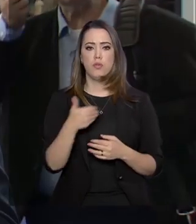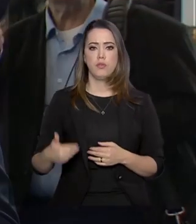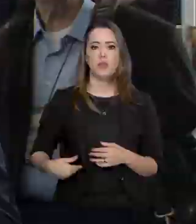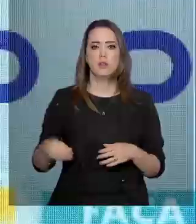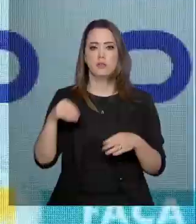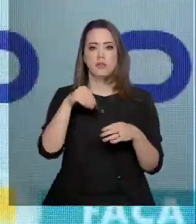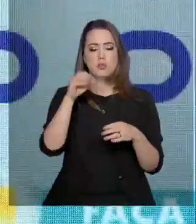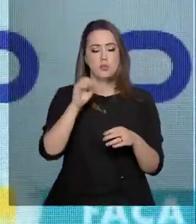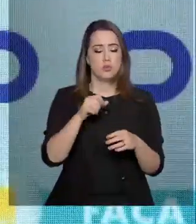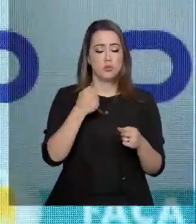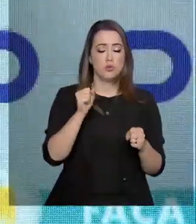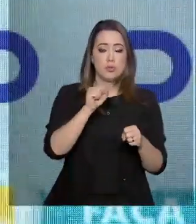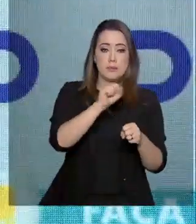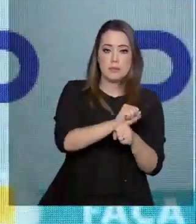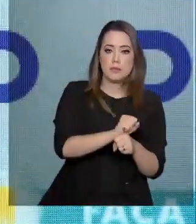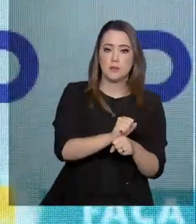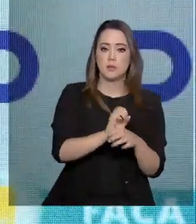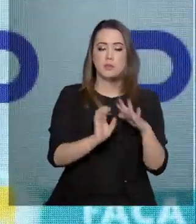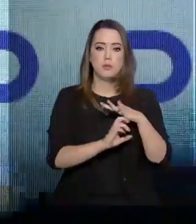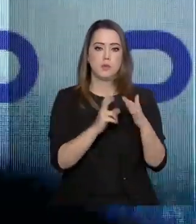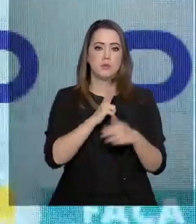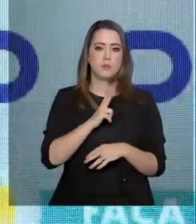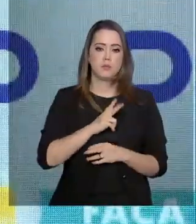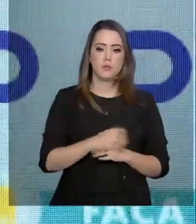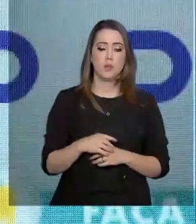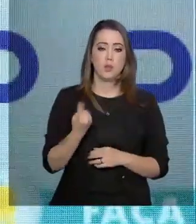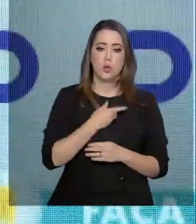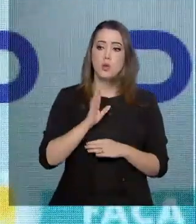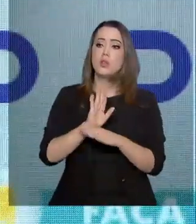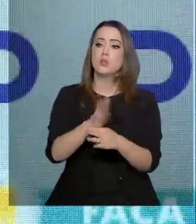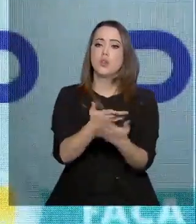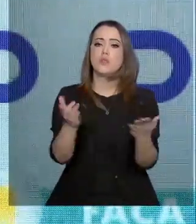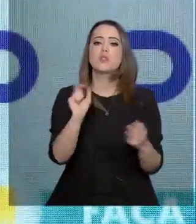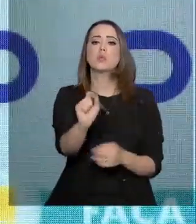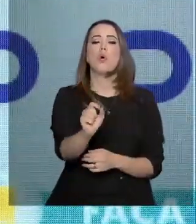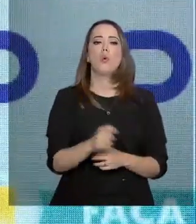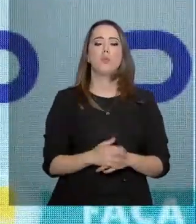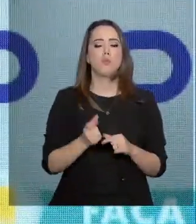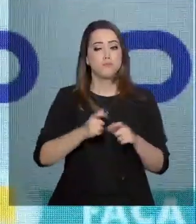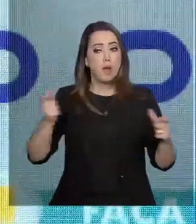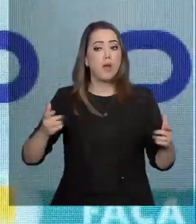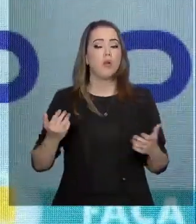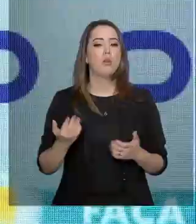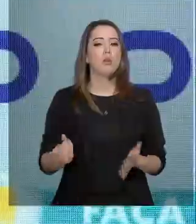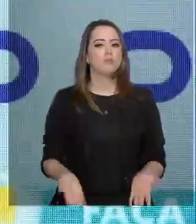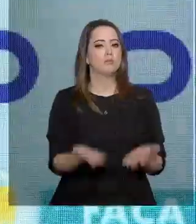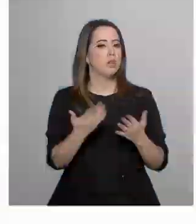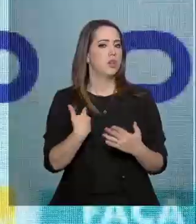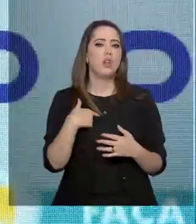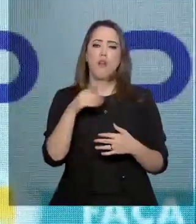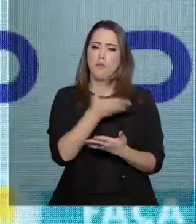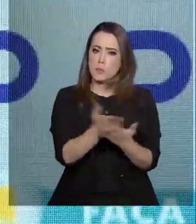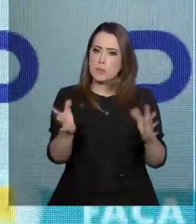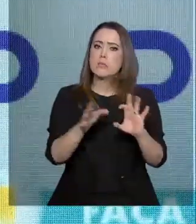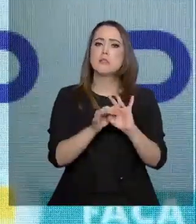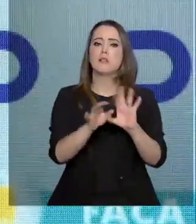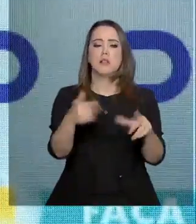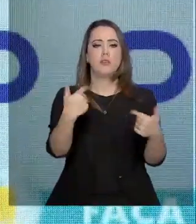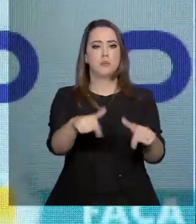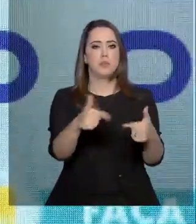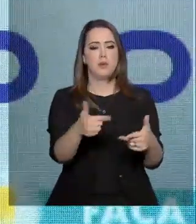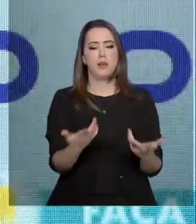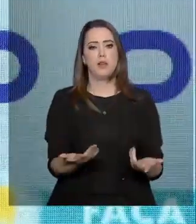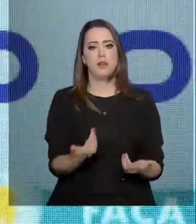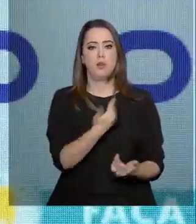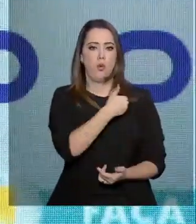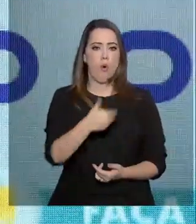privada. A maior contribuição que nós podemos dar aos senhores é não interferir em seu trabalho. É tirar o Estado